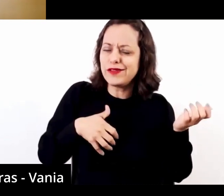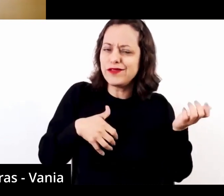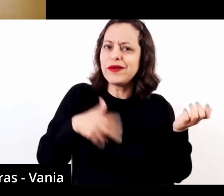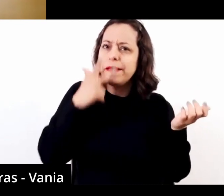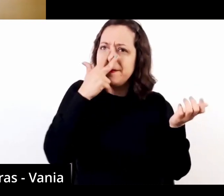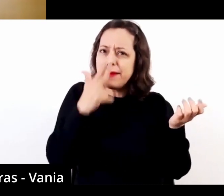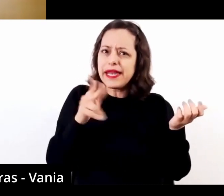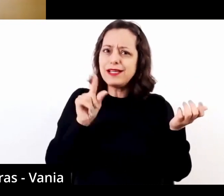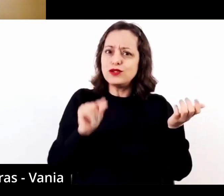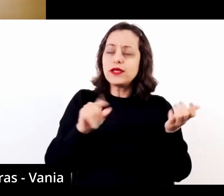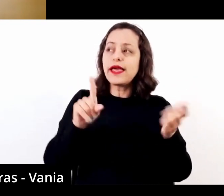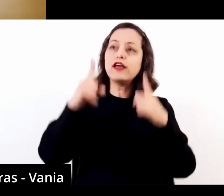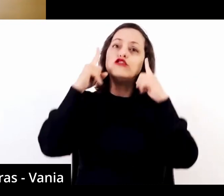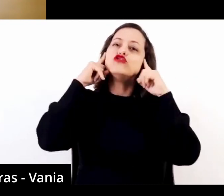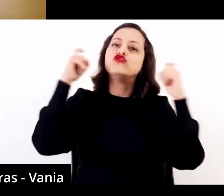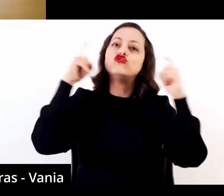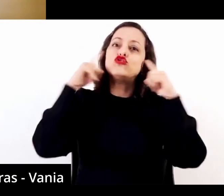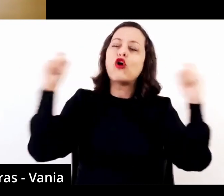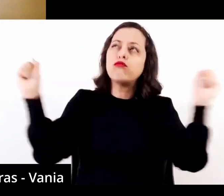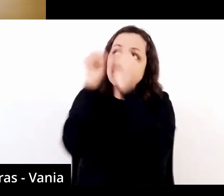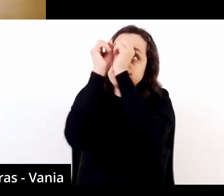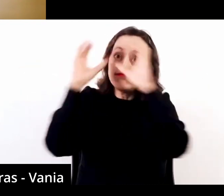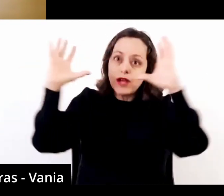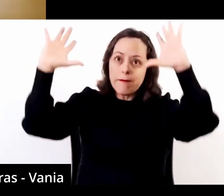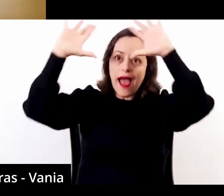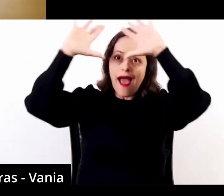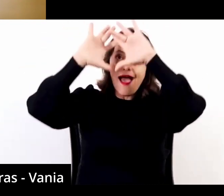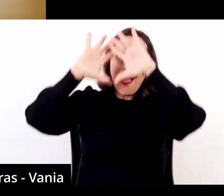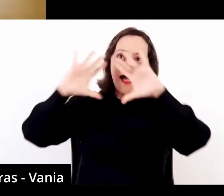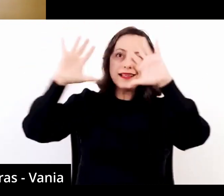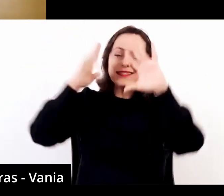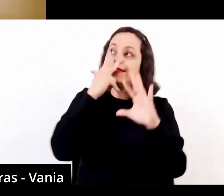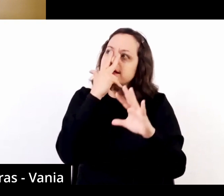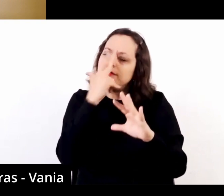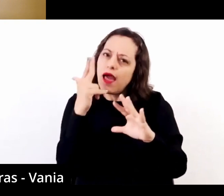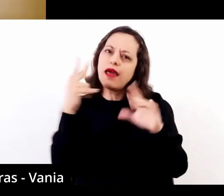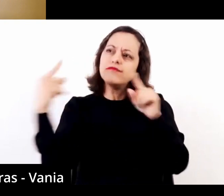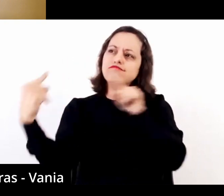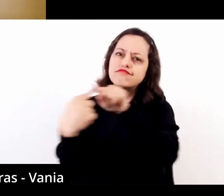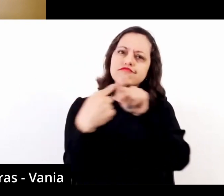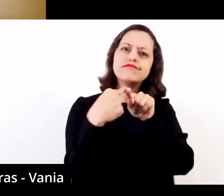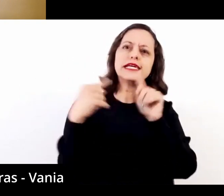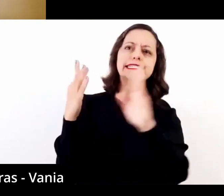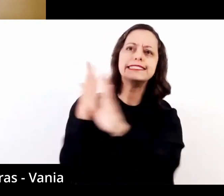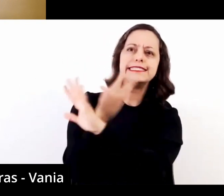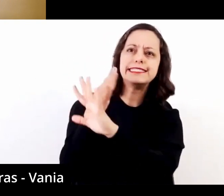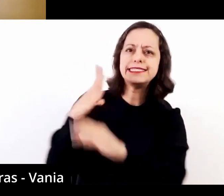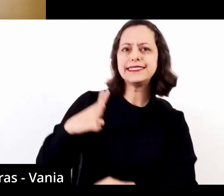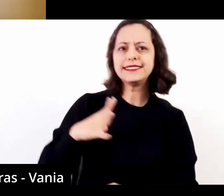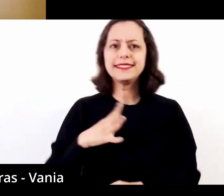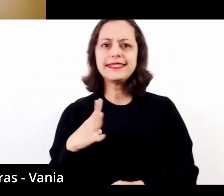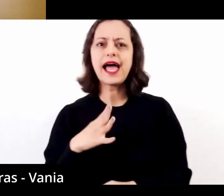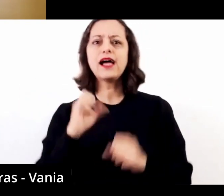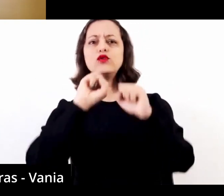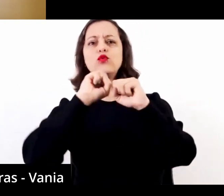a dos sons que evocam imagens, que nos levam a buscar relações com cidades, com paisagens e até